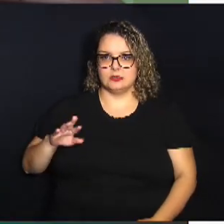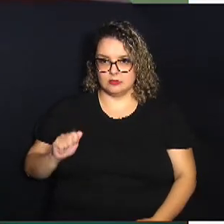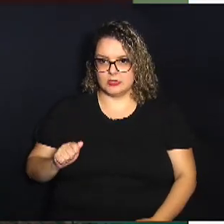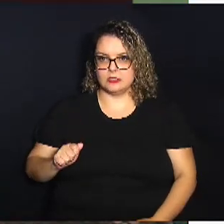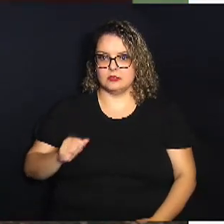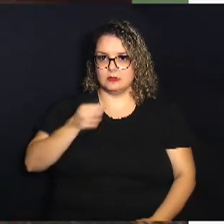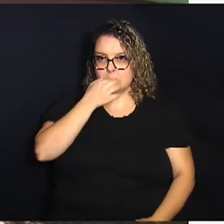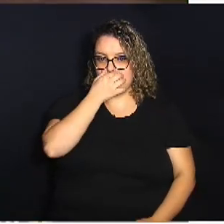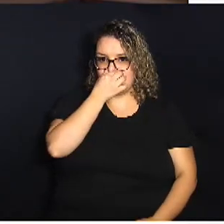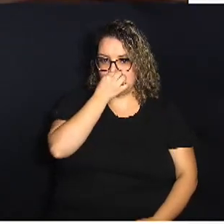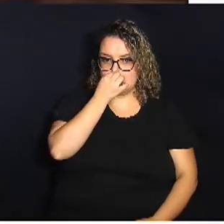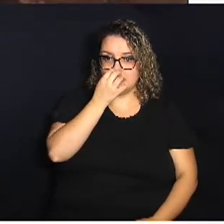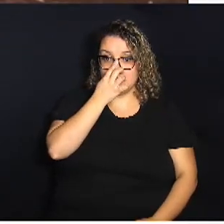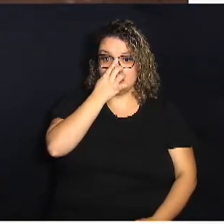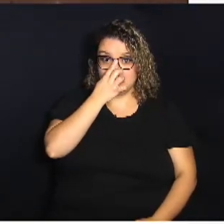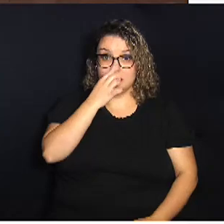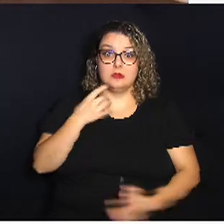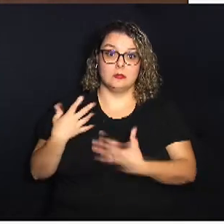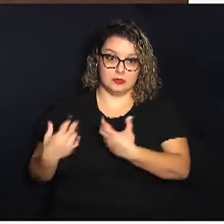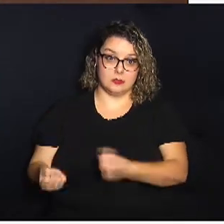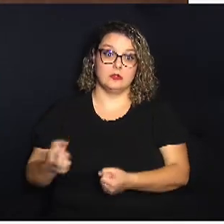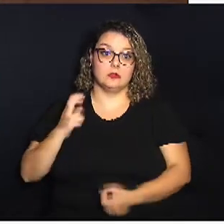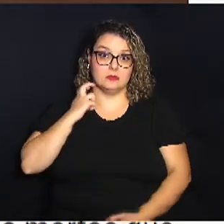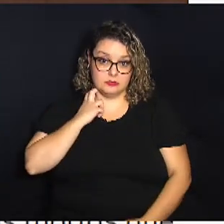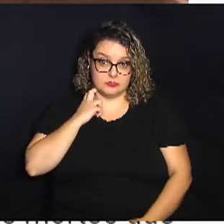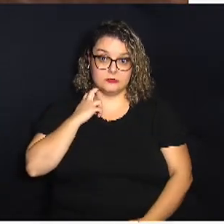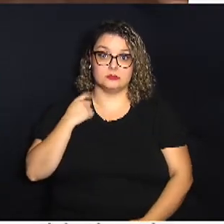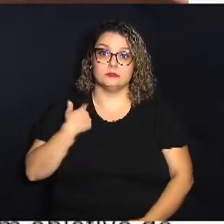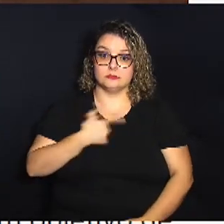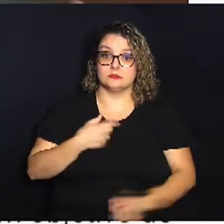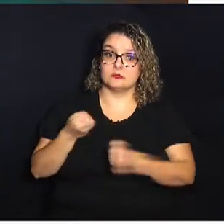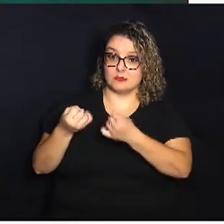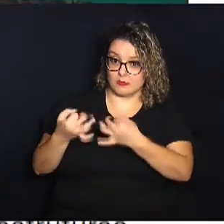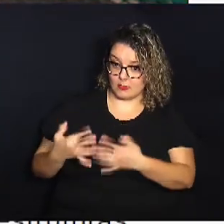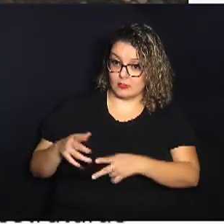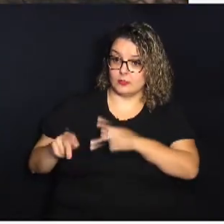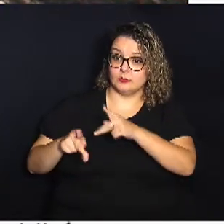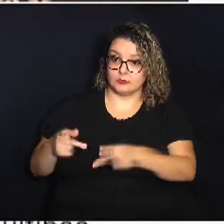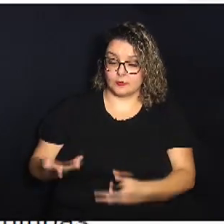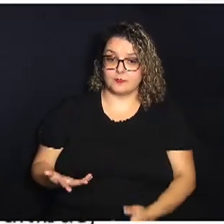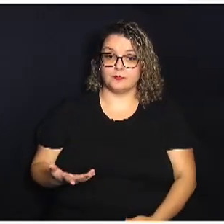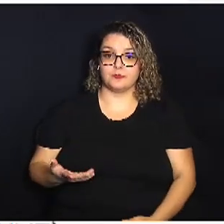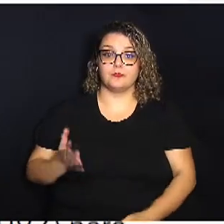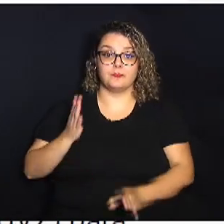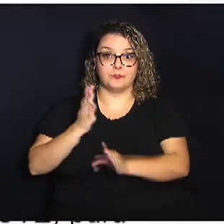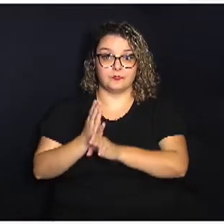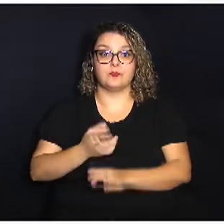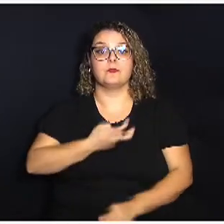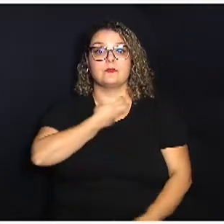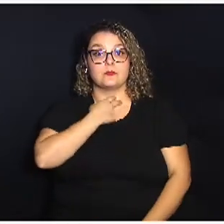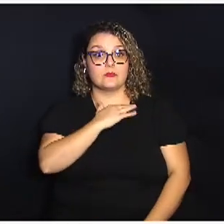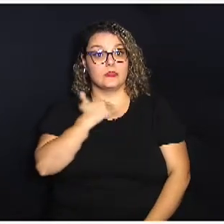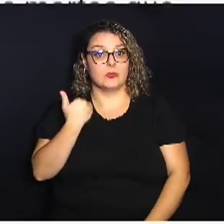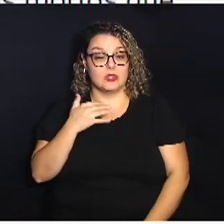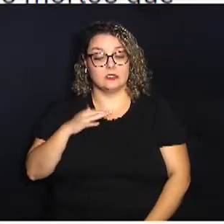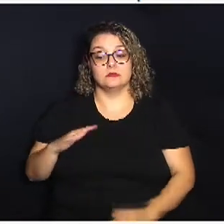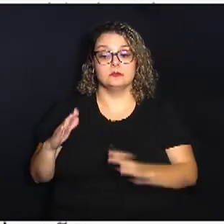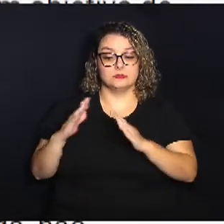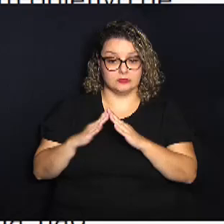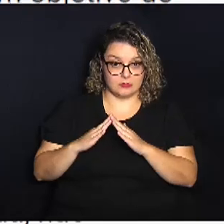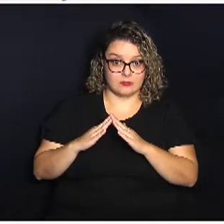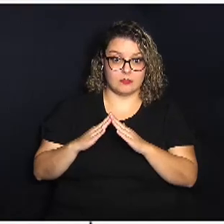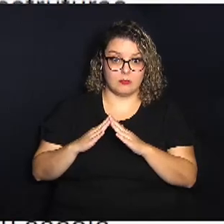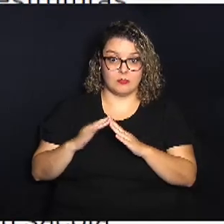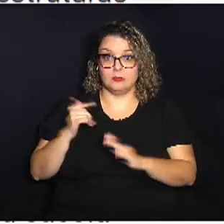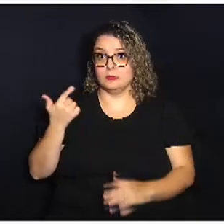vai estar recebendo os morcegos mediante a nossa orientação à população. Então, encontrou um morcego morto na sua residência, que